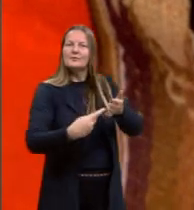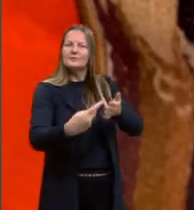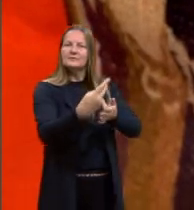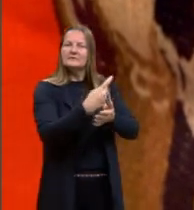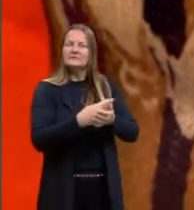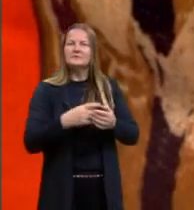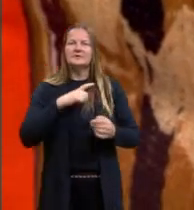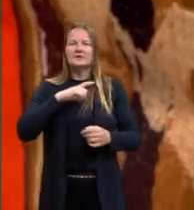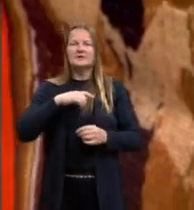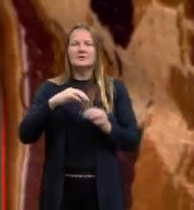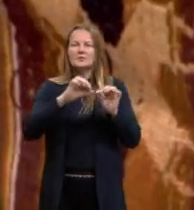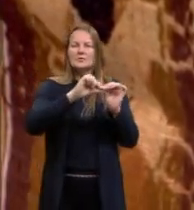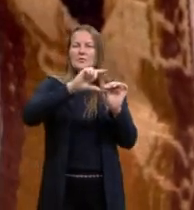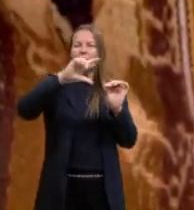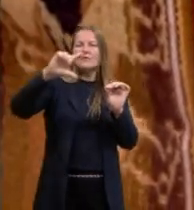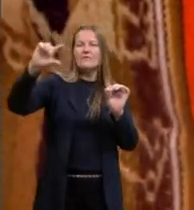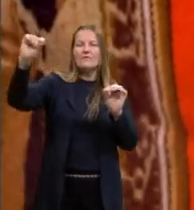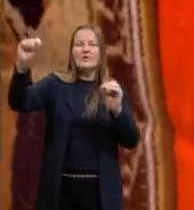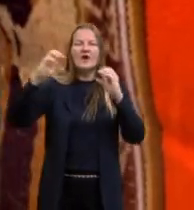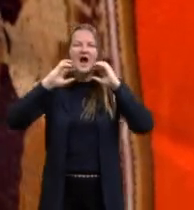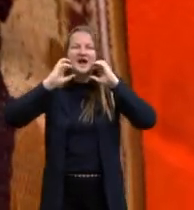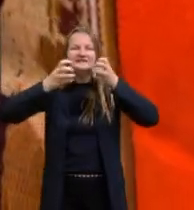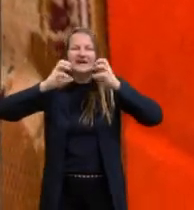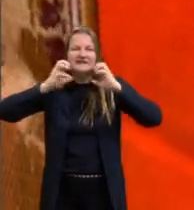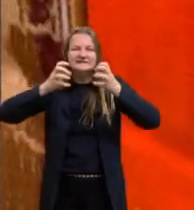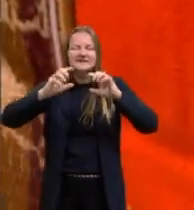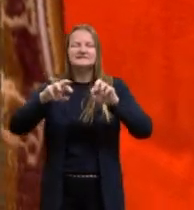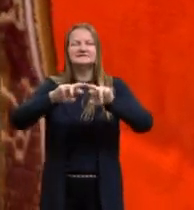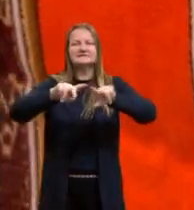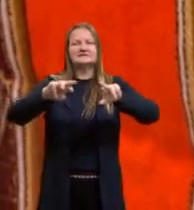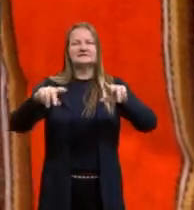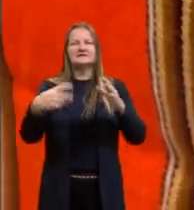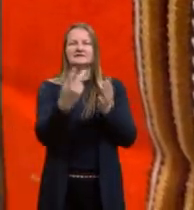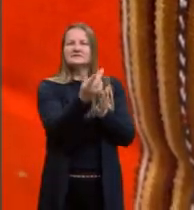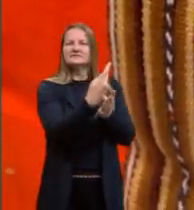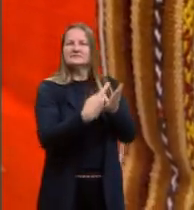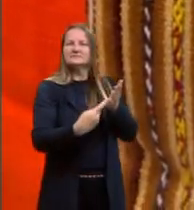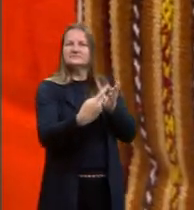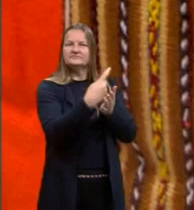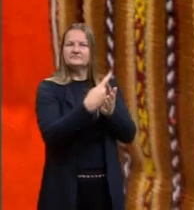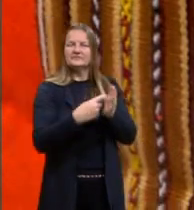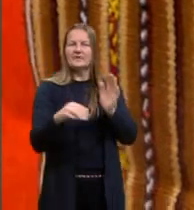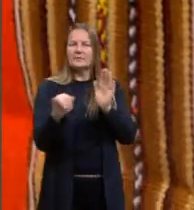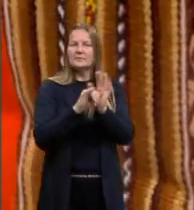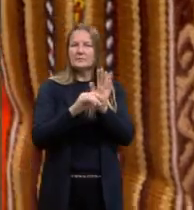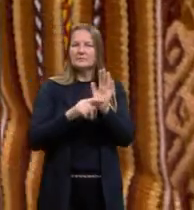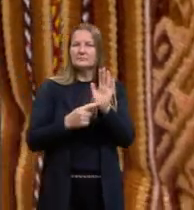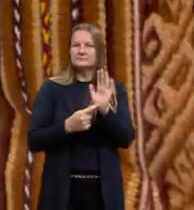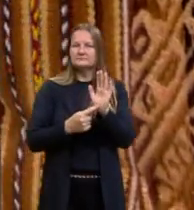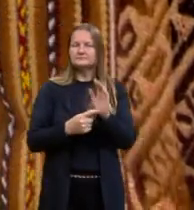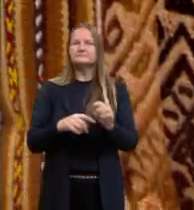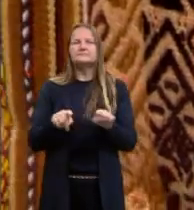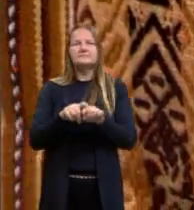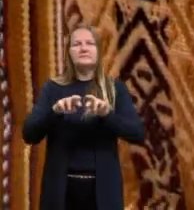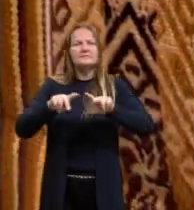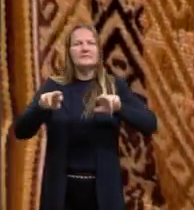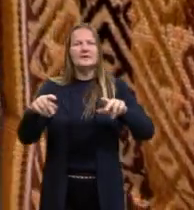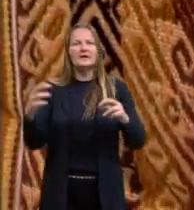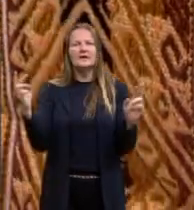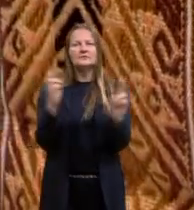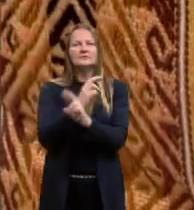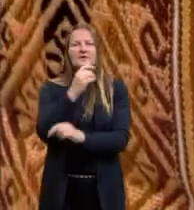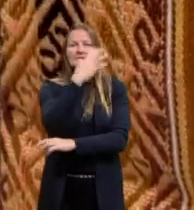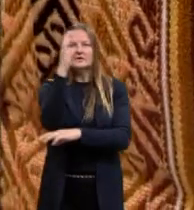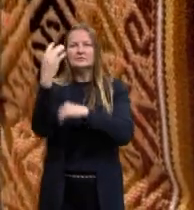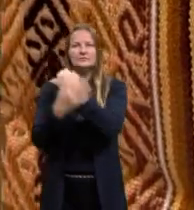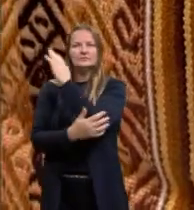a folha do milho. O grafismo que é... Então, eles estão retratando sempre essas questões relacionadas à